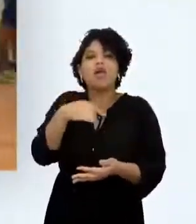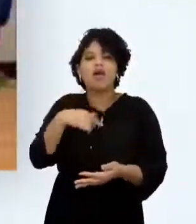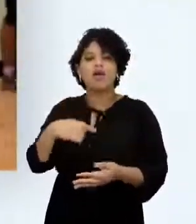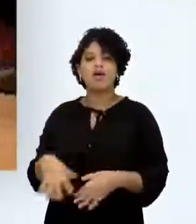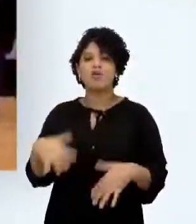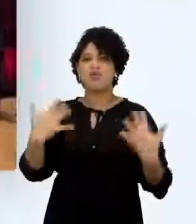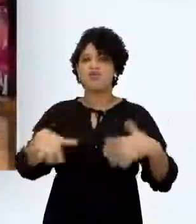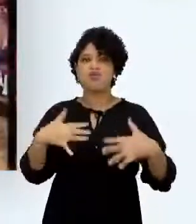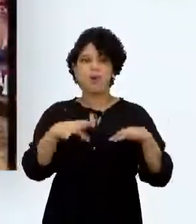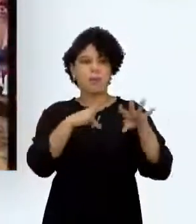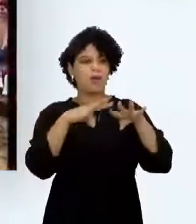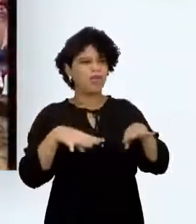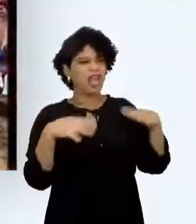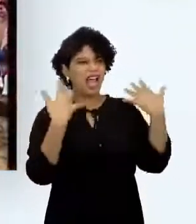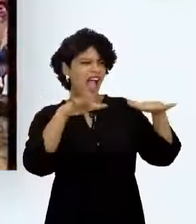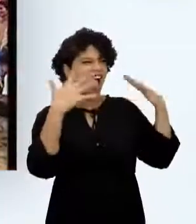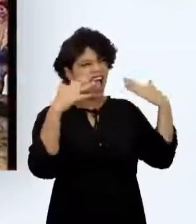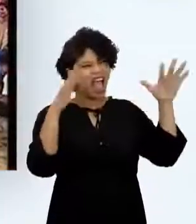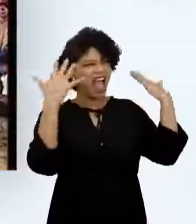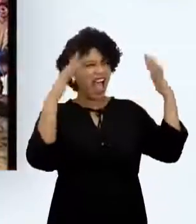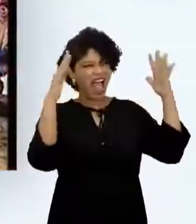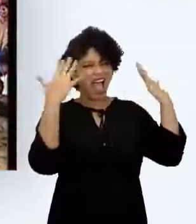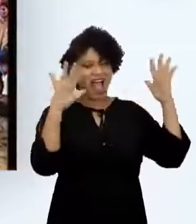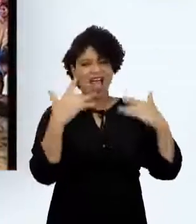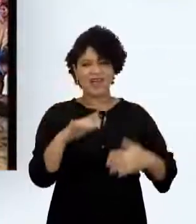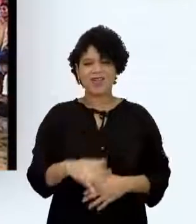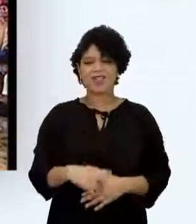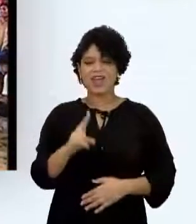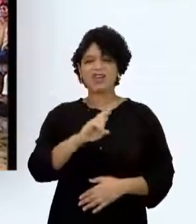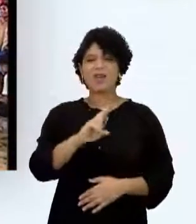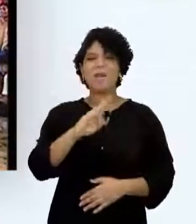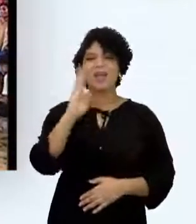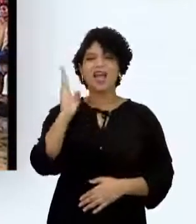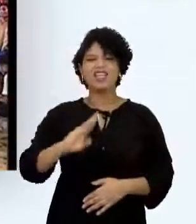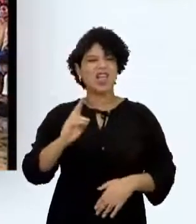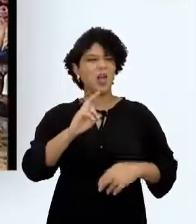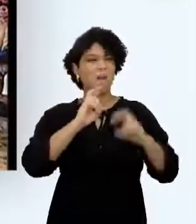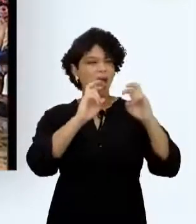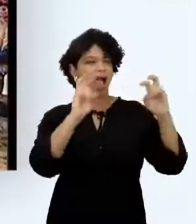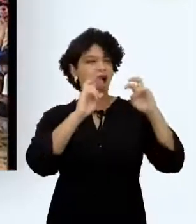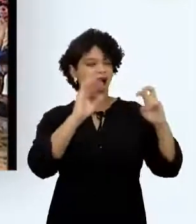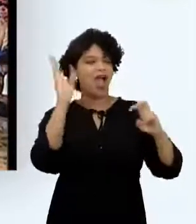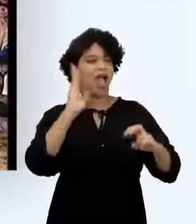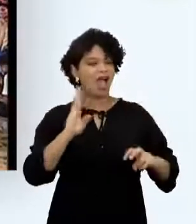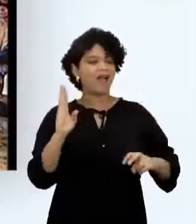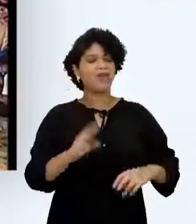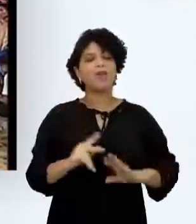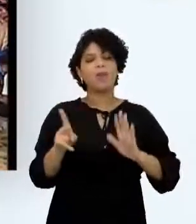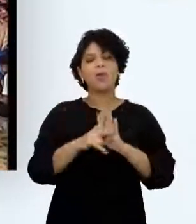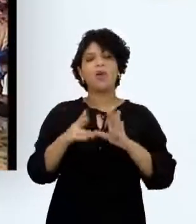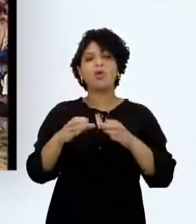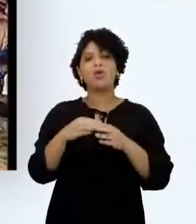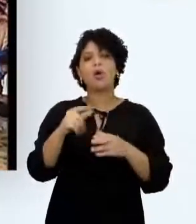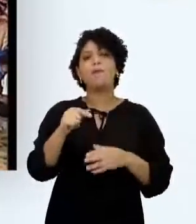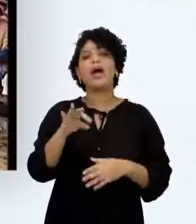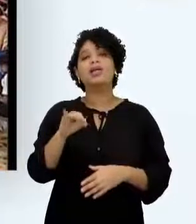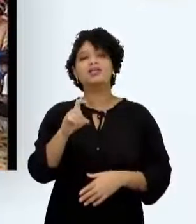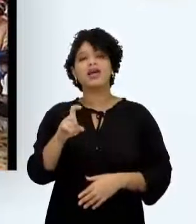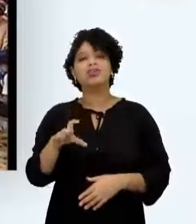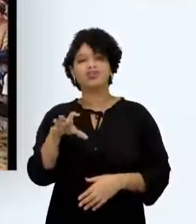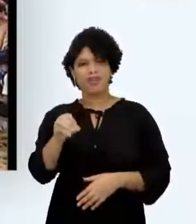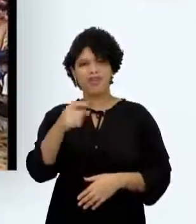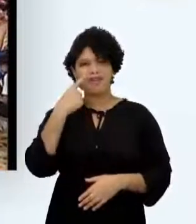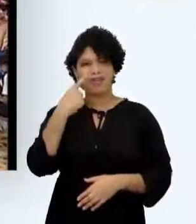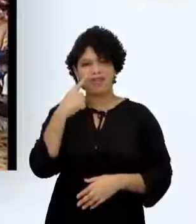plateia reagiu em coro, fez muita festa, gritou o nome do Brasil Depois repetiu o nome da etnia Pataxó E olha, os indígenas também